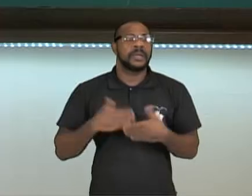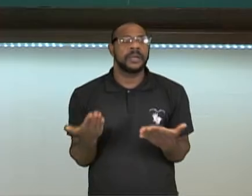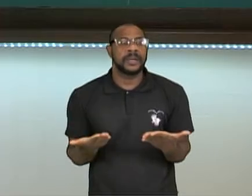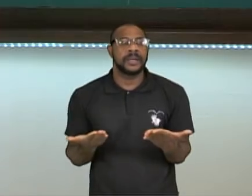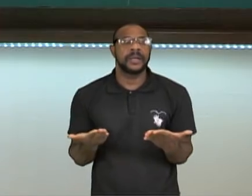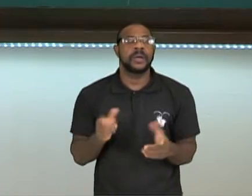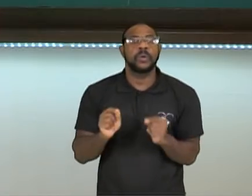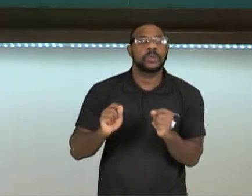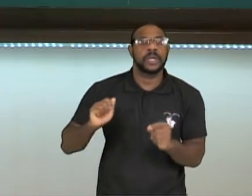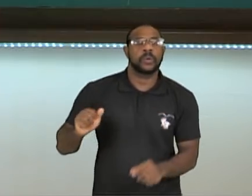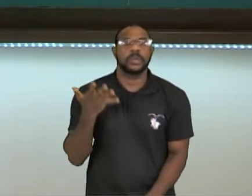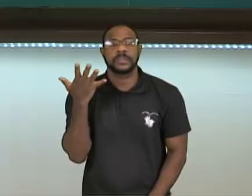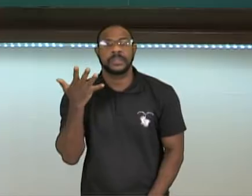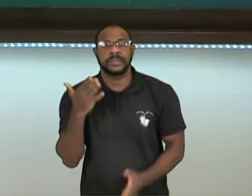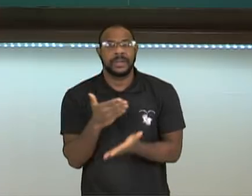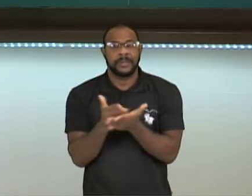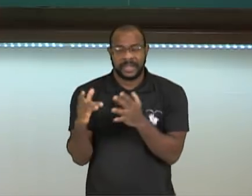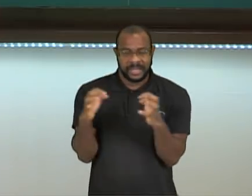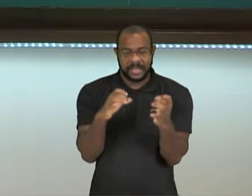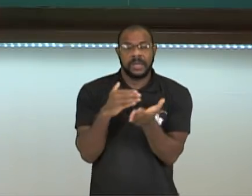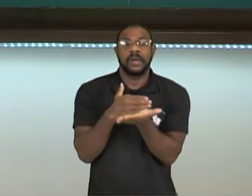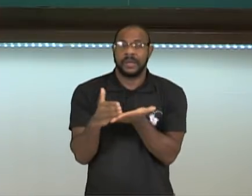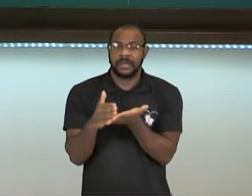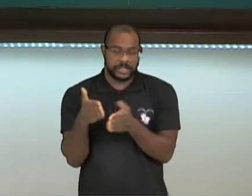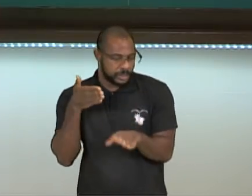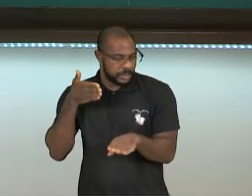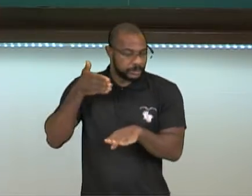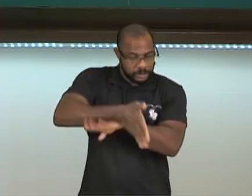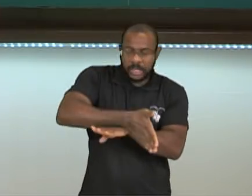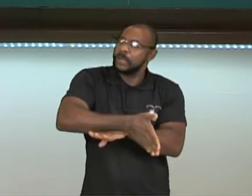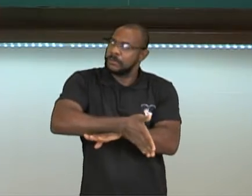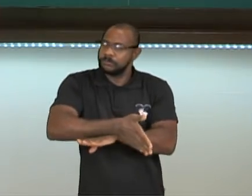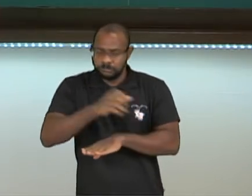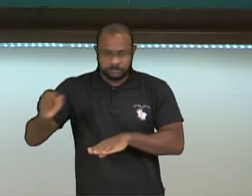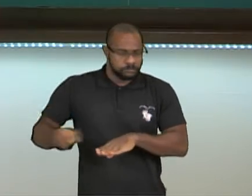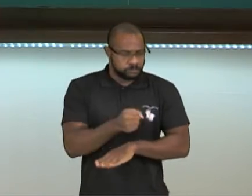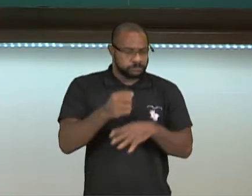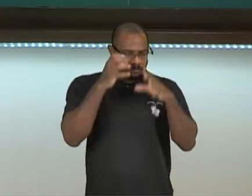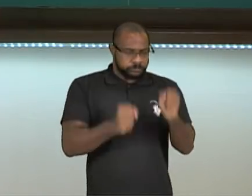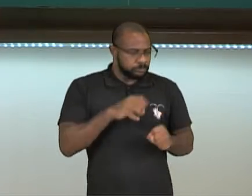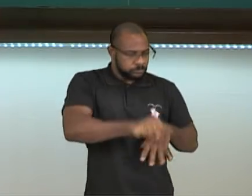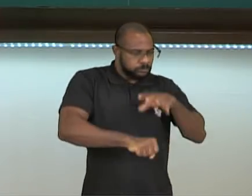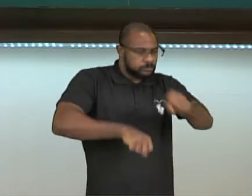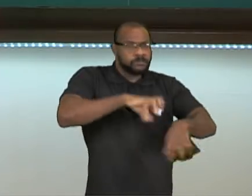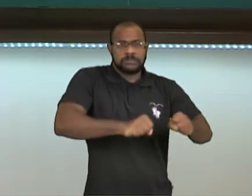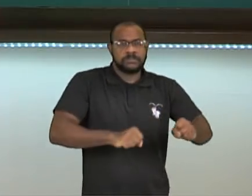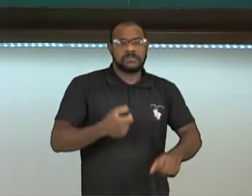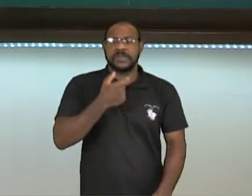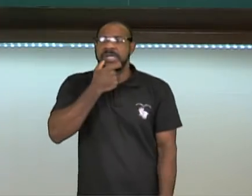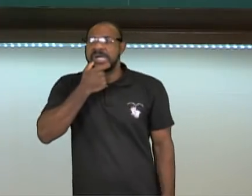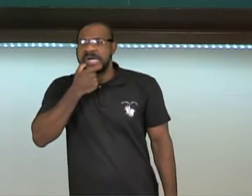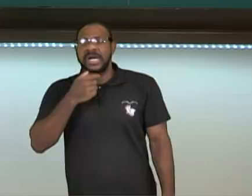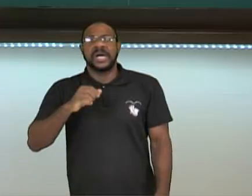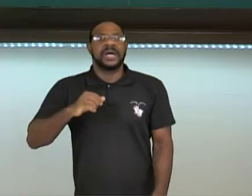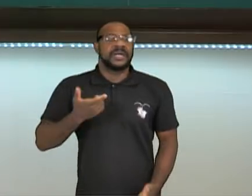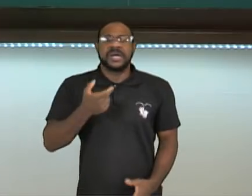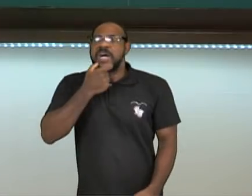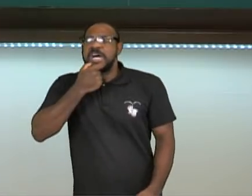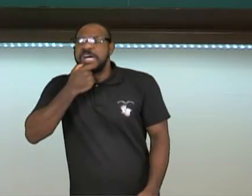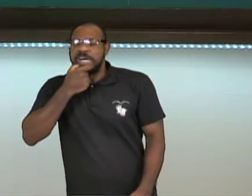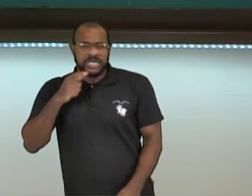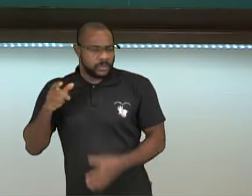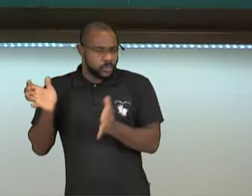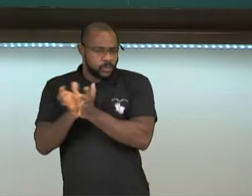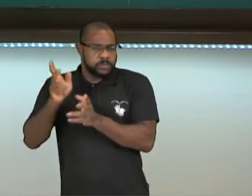aí a briga começou. Eles entraram no território, se apoderaram de tudo, os ingleses não estavam esperando